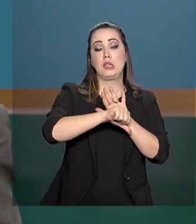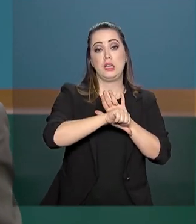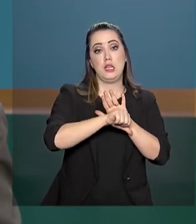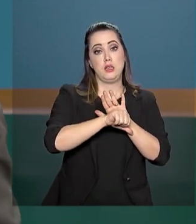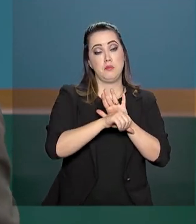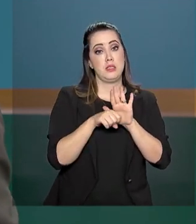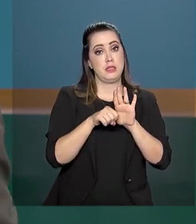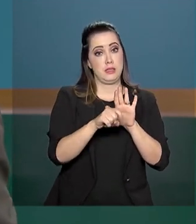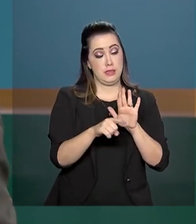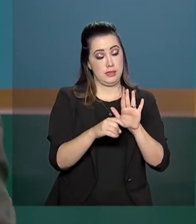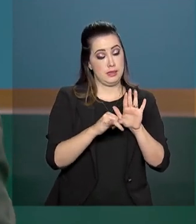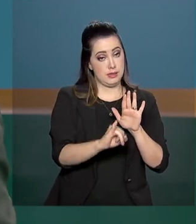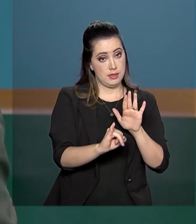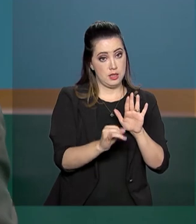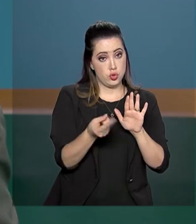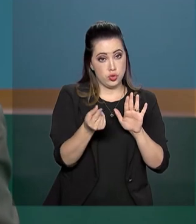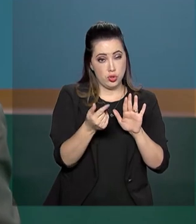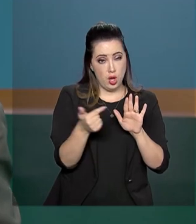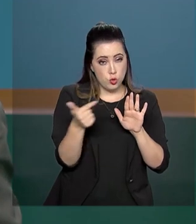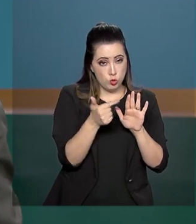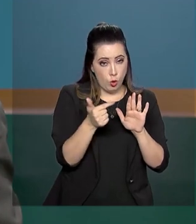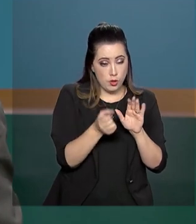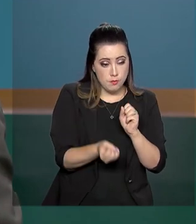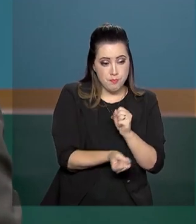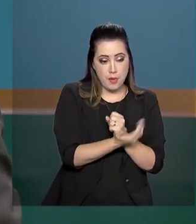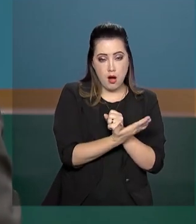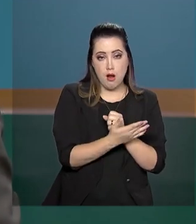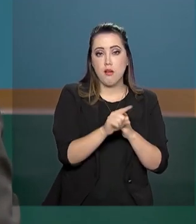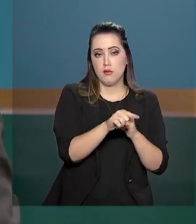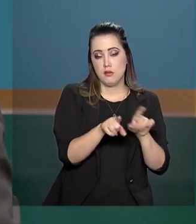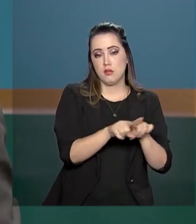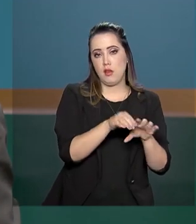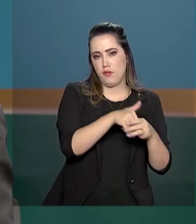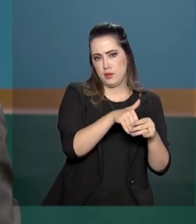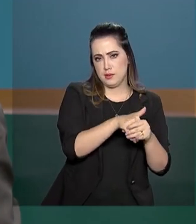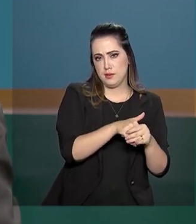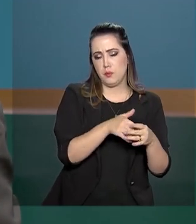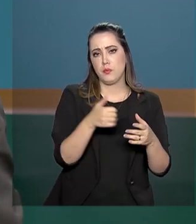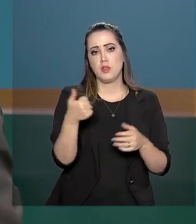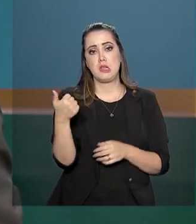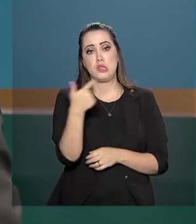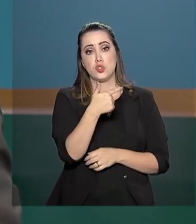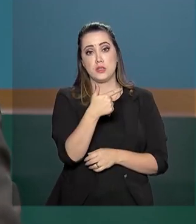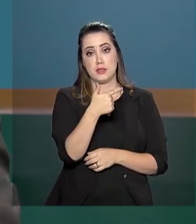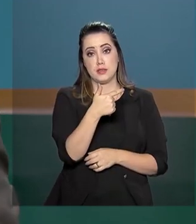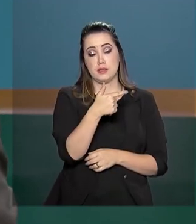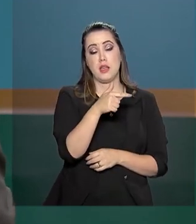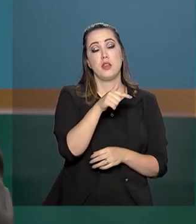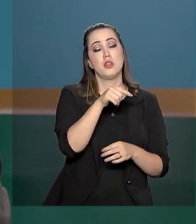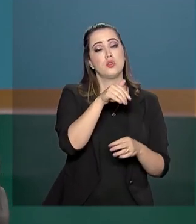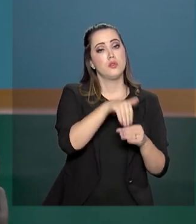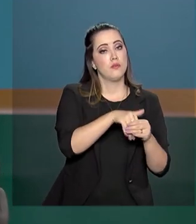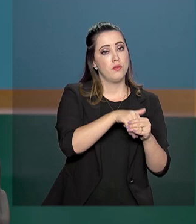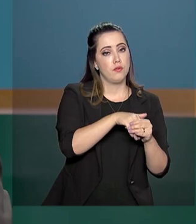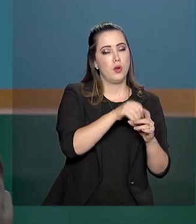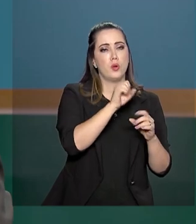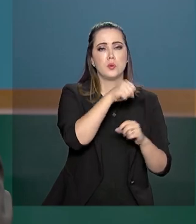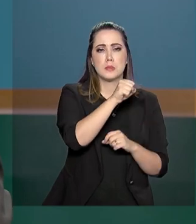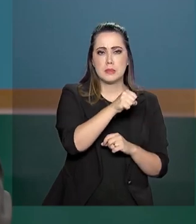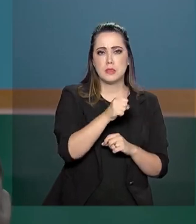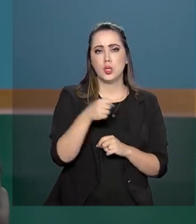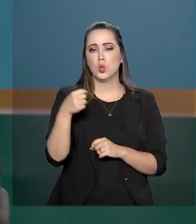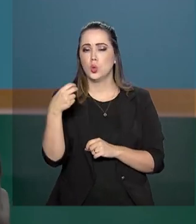anticrime do ministro Sérgio Moro, passou na comissão por 17 votos a 2. Ele segue direto para a Câmara, já que é